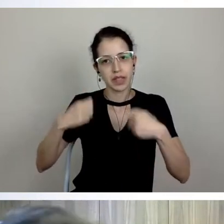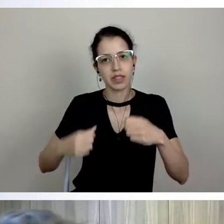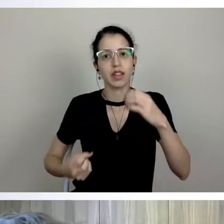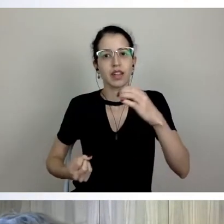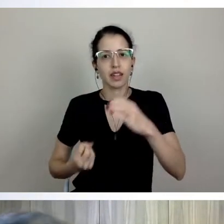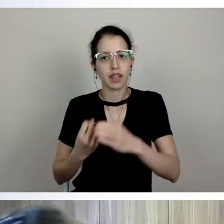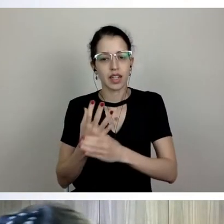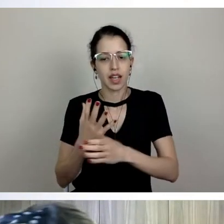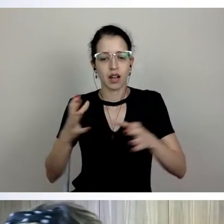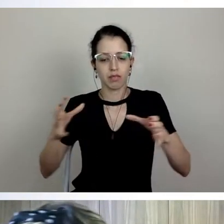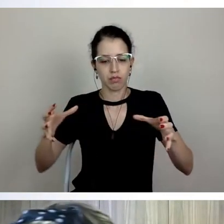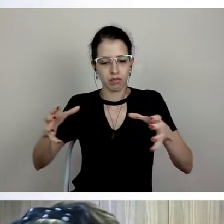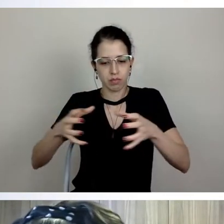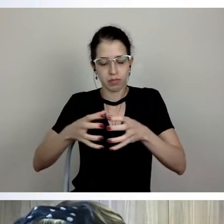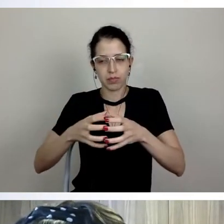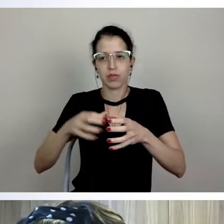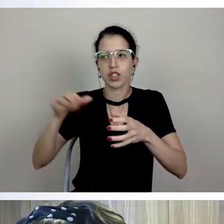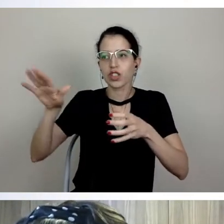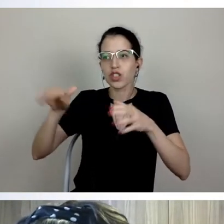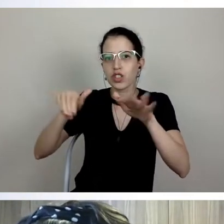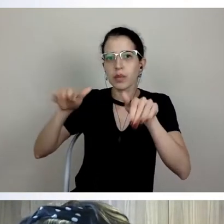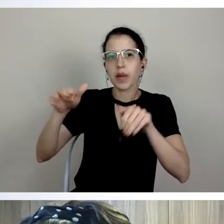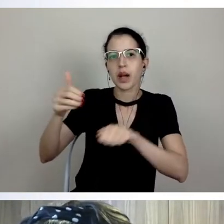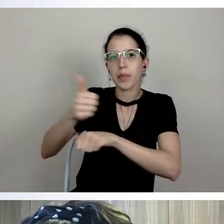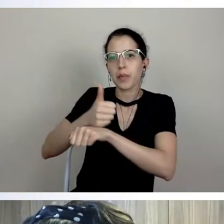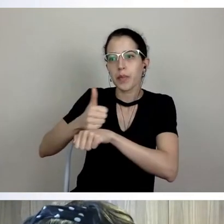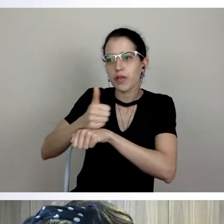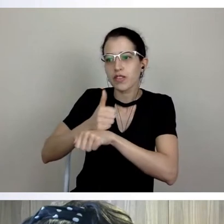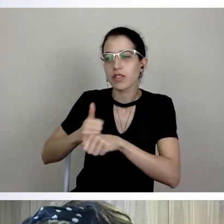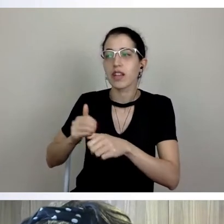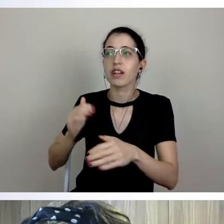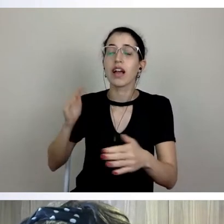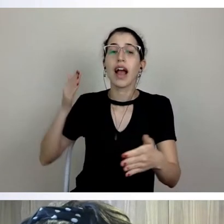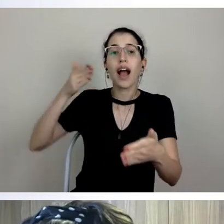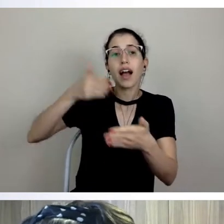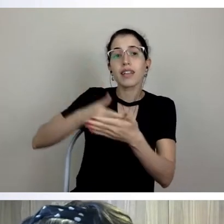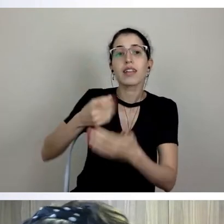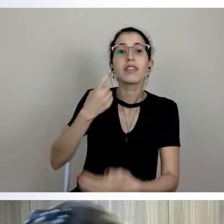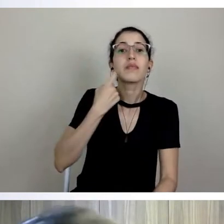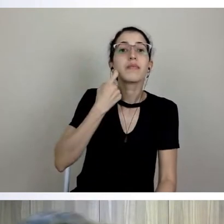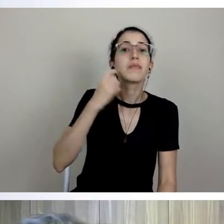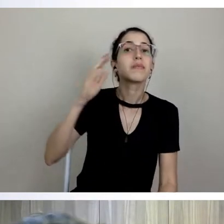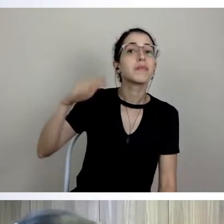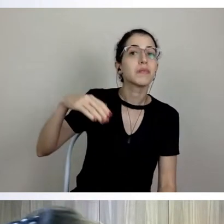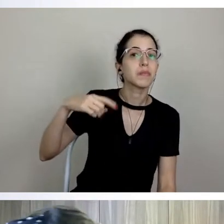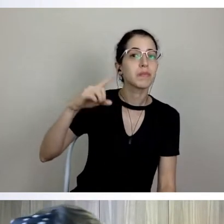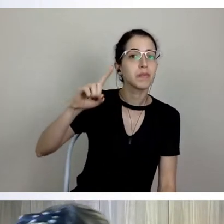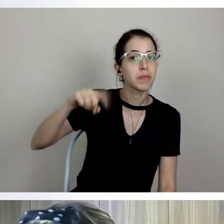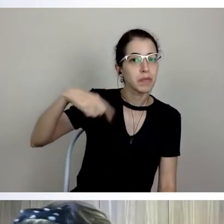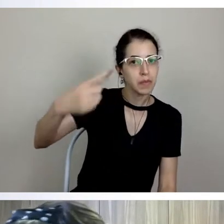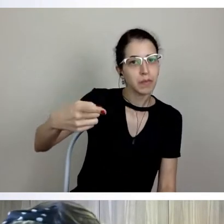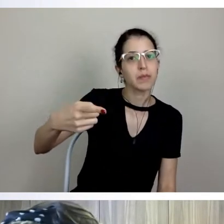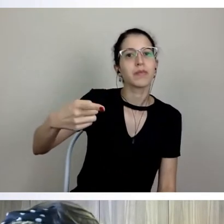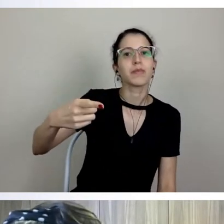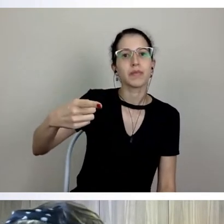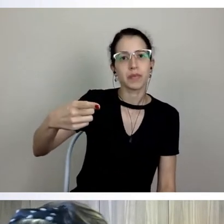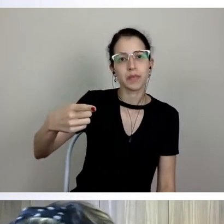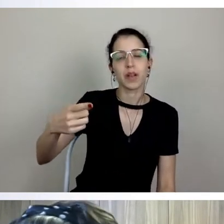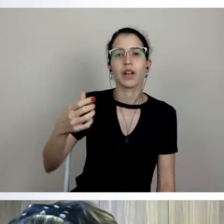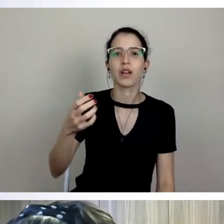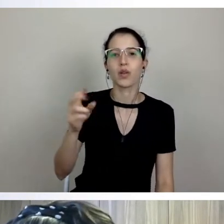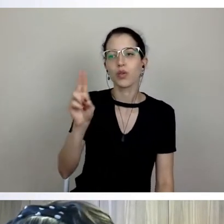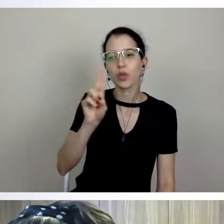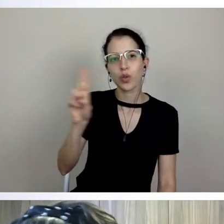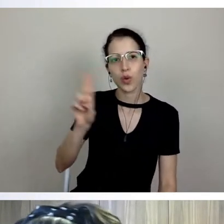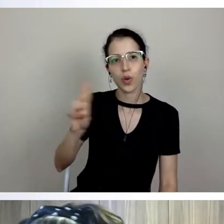profissionais, até a próxima sexta-feira, né, se for possível, está, pelo menos, os nomes dos profissionais